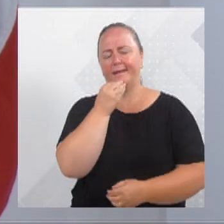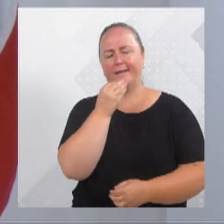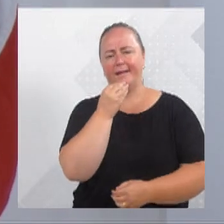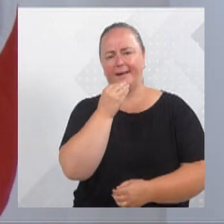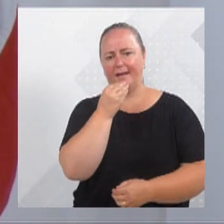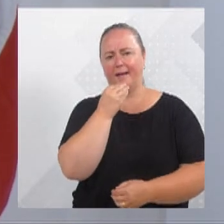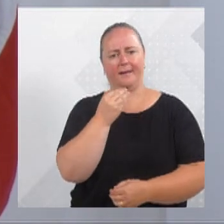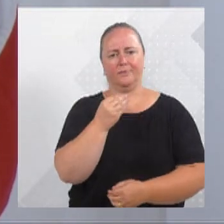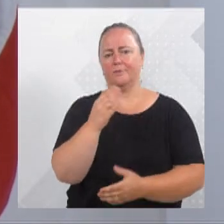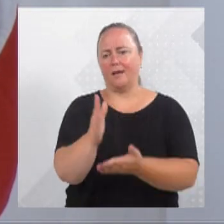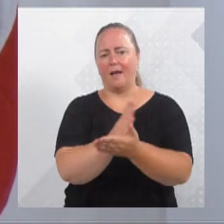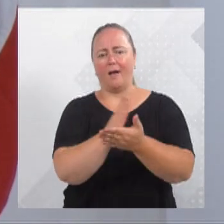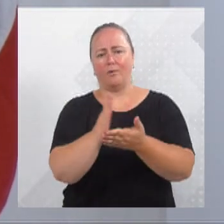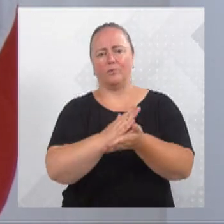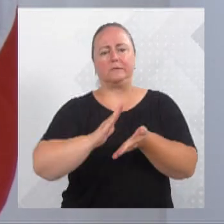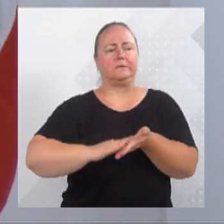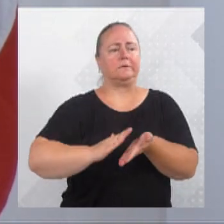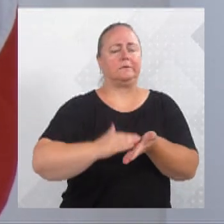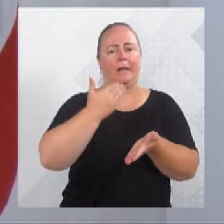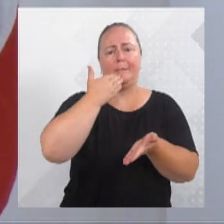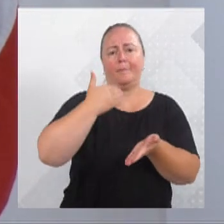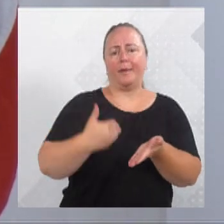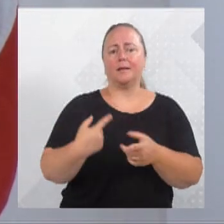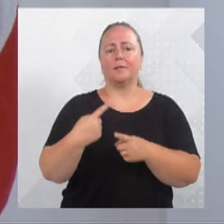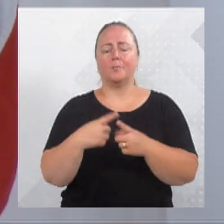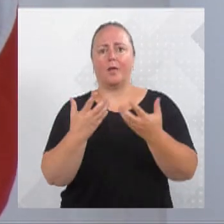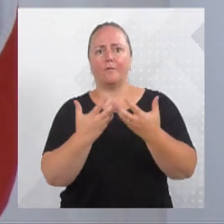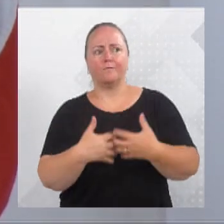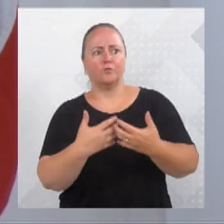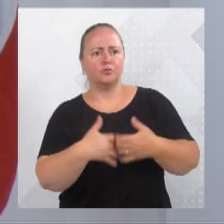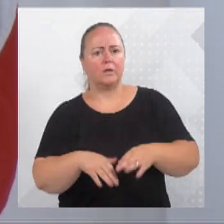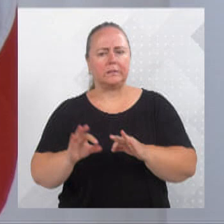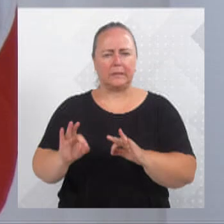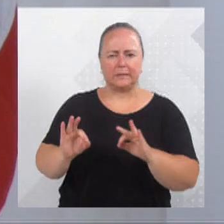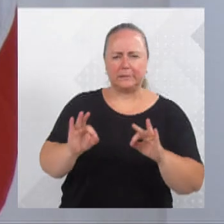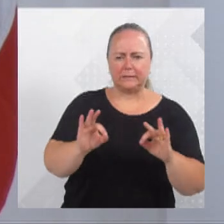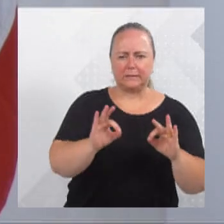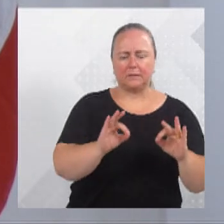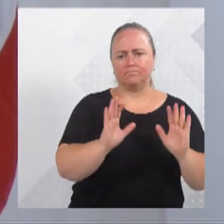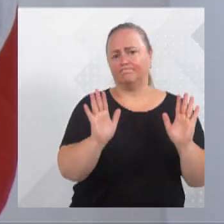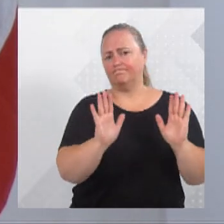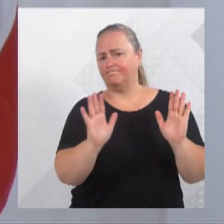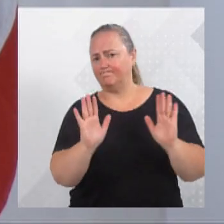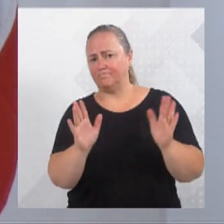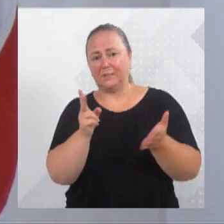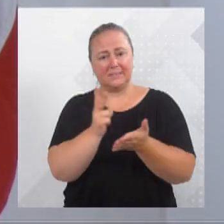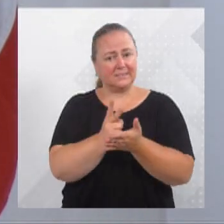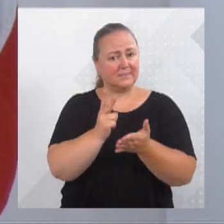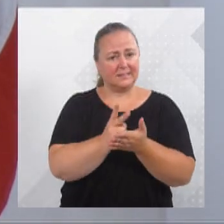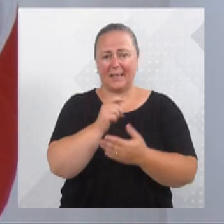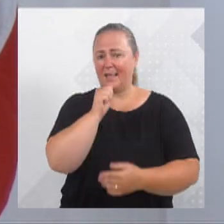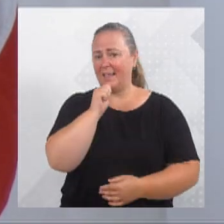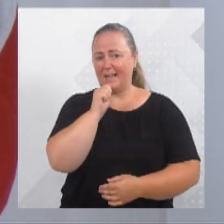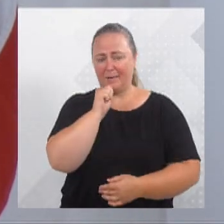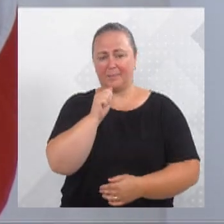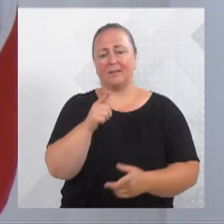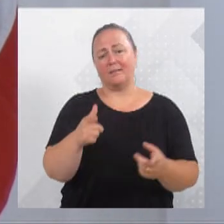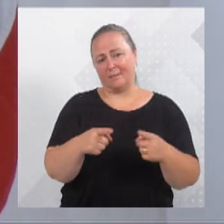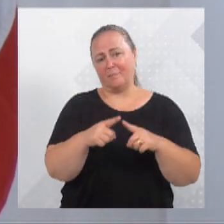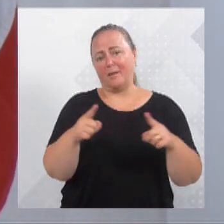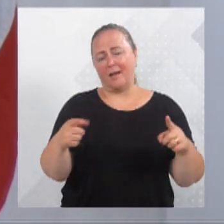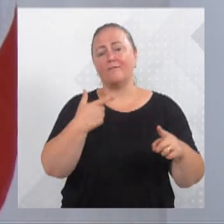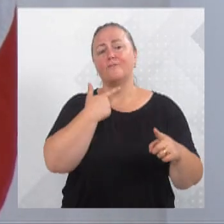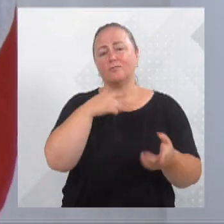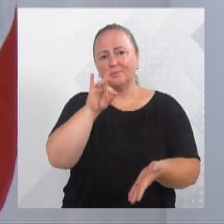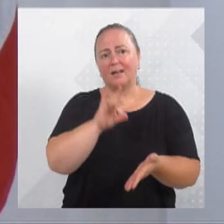com razão, nem sempre tudo funciona de modo relógio, como a gente deseja. Nem tudo funciona na velocidade que a